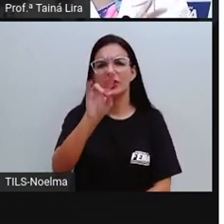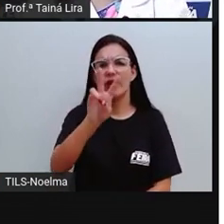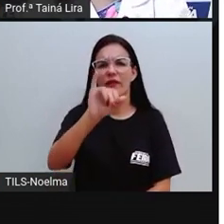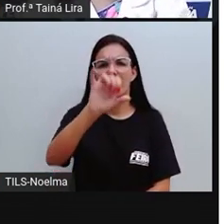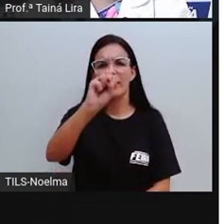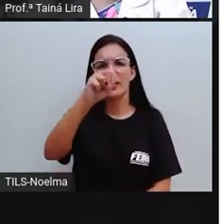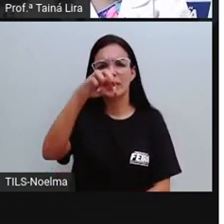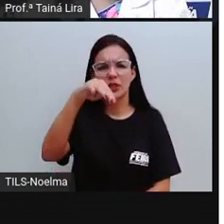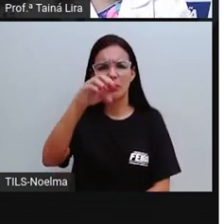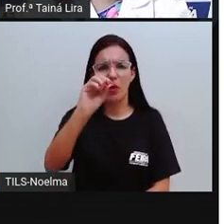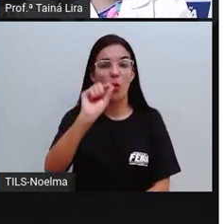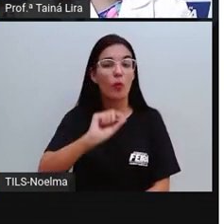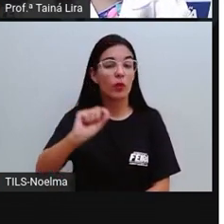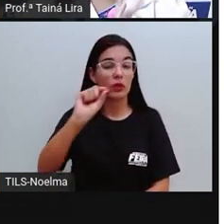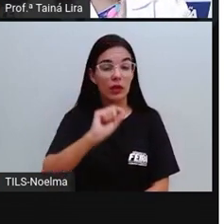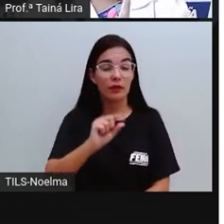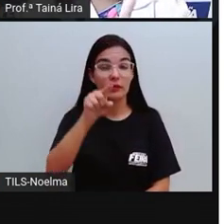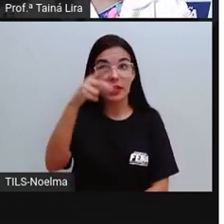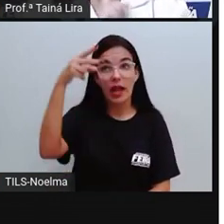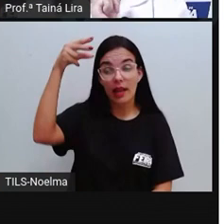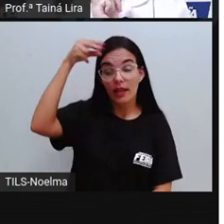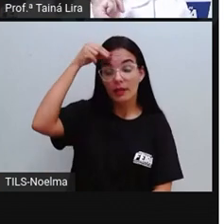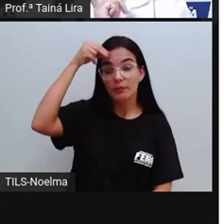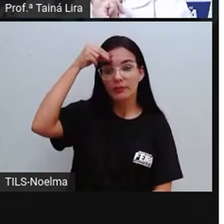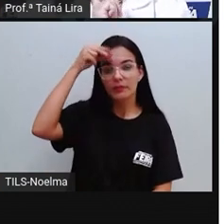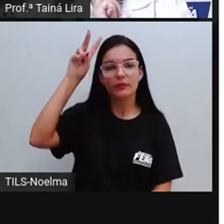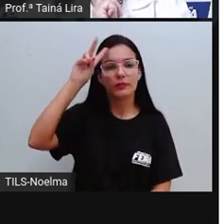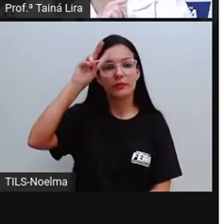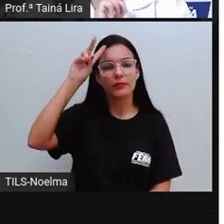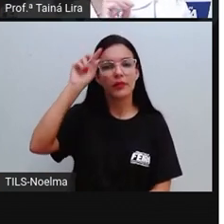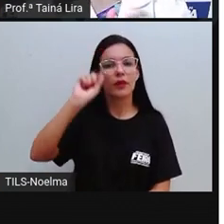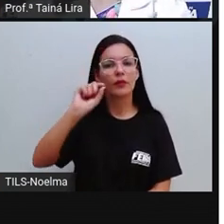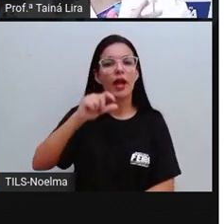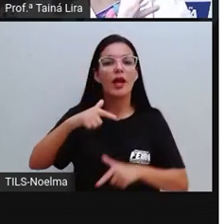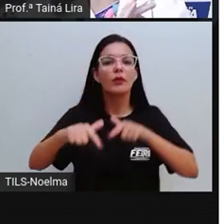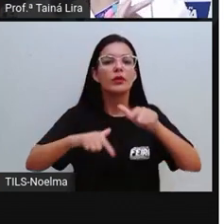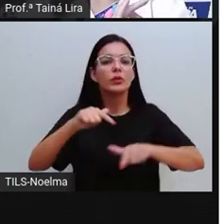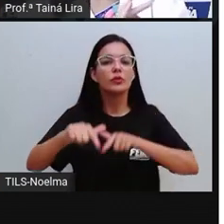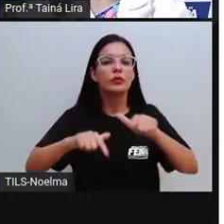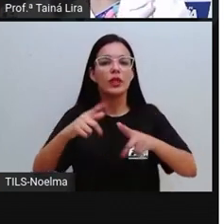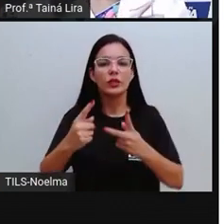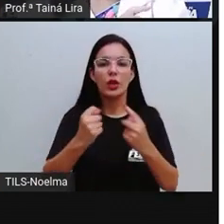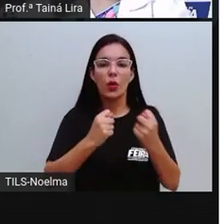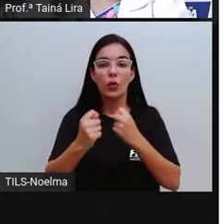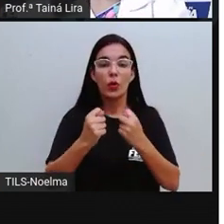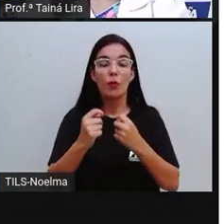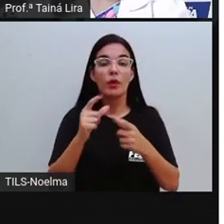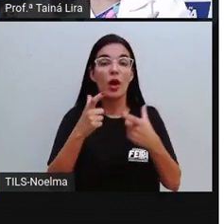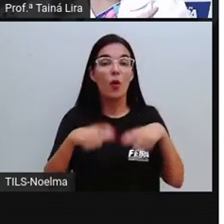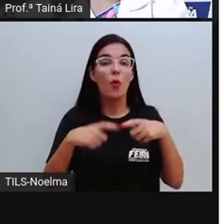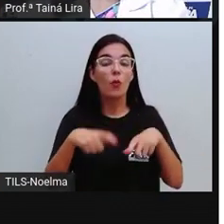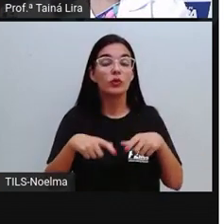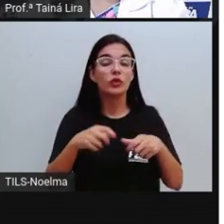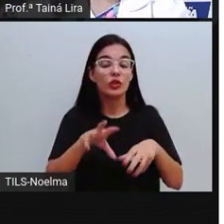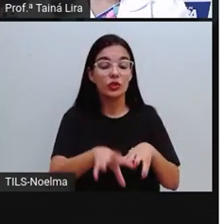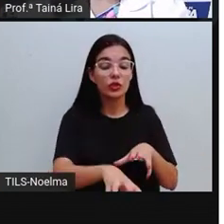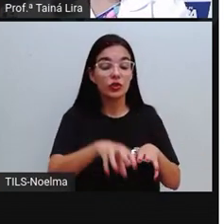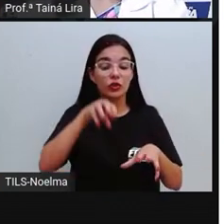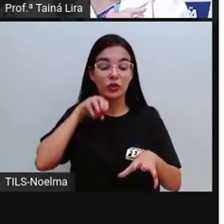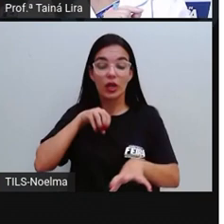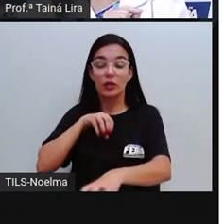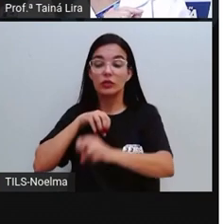o segundo, pro segundo ano lembrar, tá? O extrativismo é a atividade econômica onde se retira materiais da